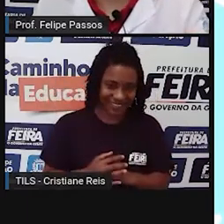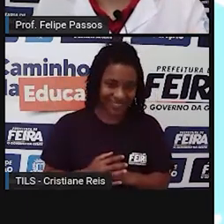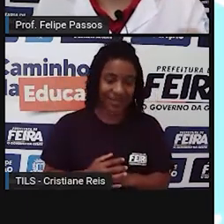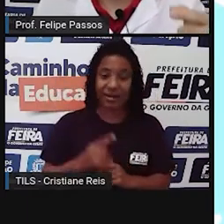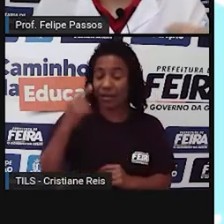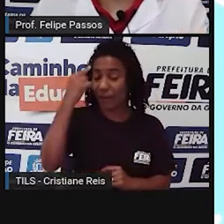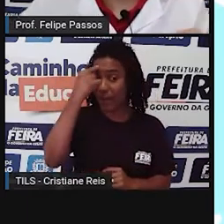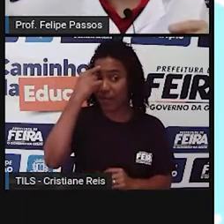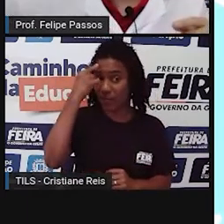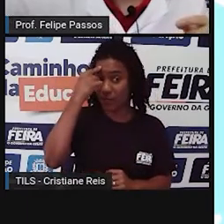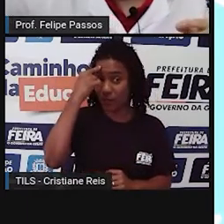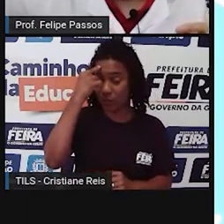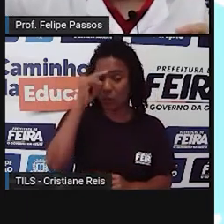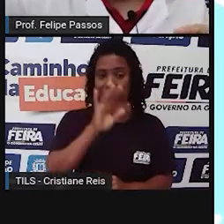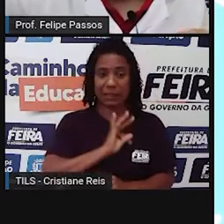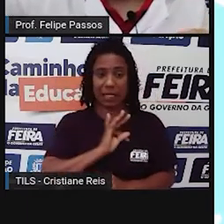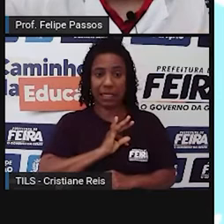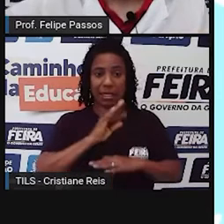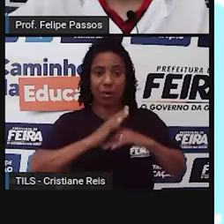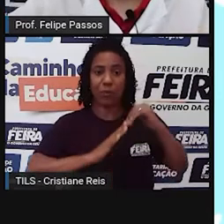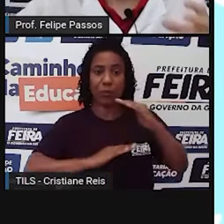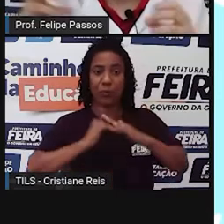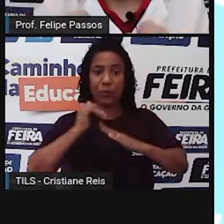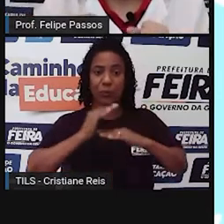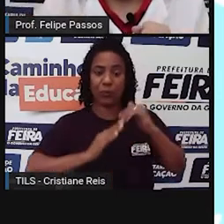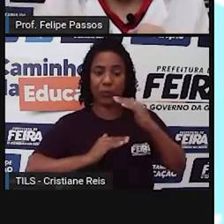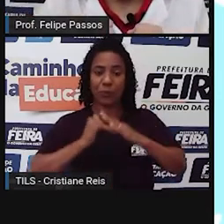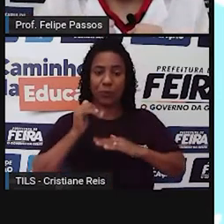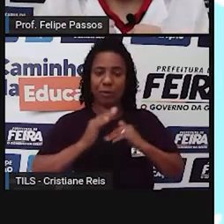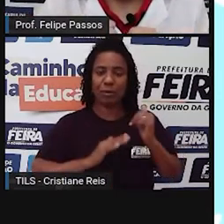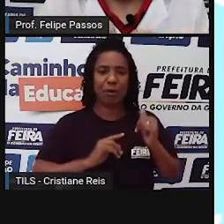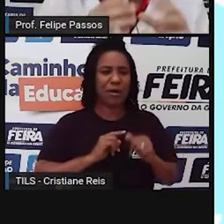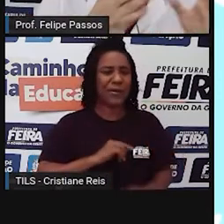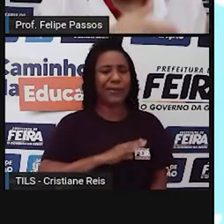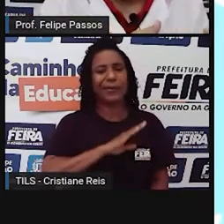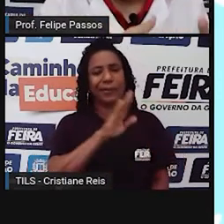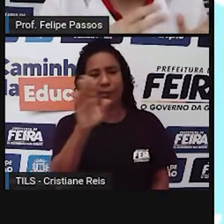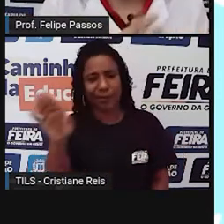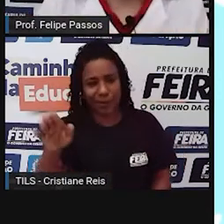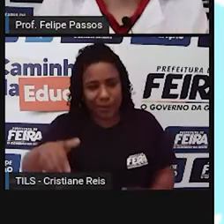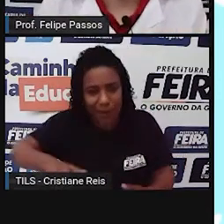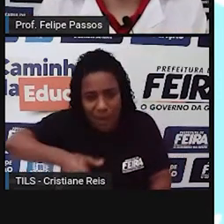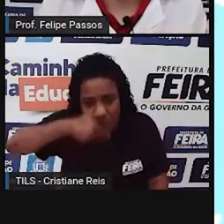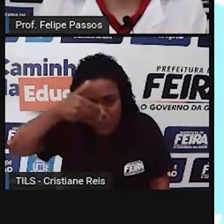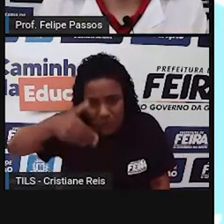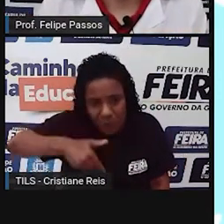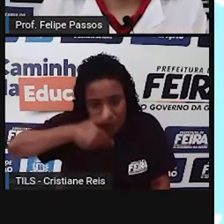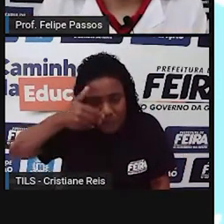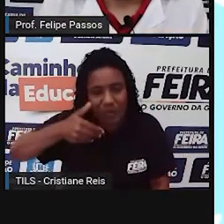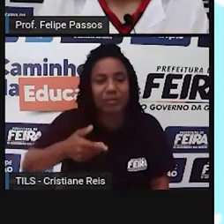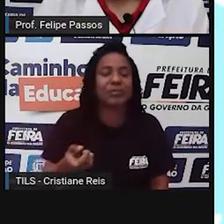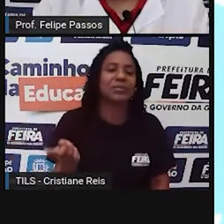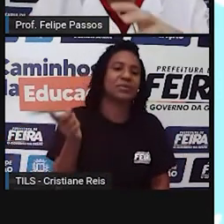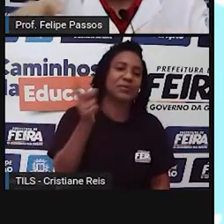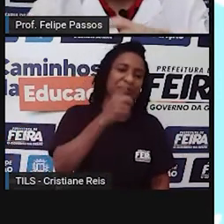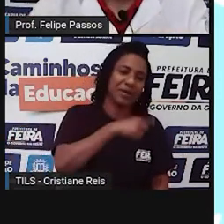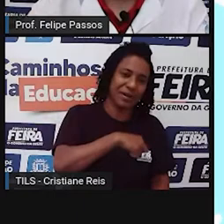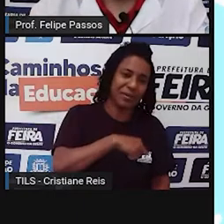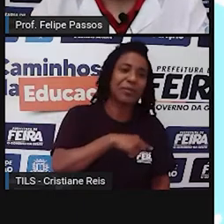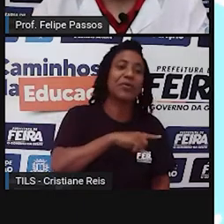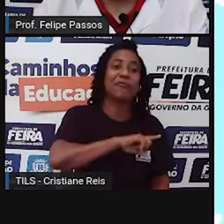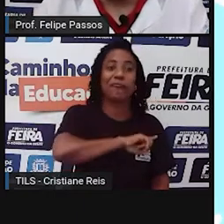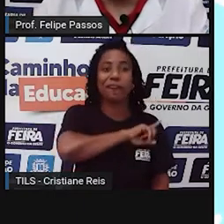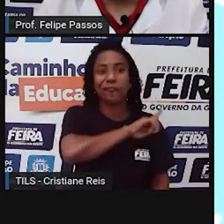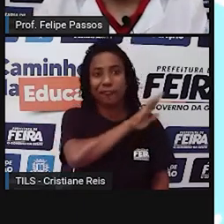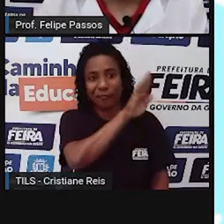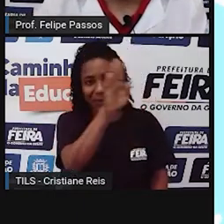técnica. Ao invés de eu ir lá num rio buscar água, por que é eu não trago essa água junto comigo? Surge a ferramenta, garrafa. Ao invés de eu cavar